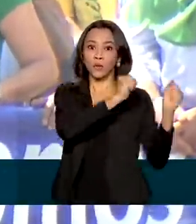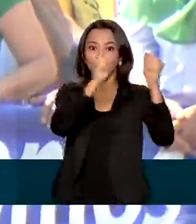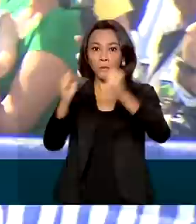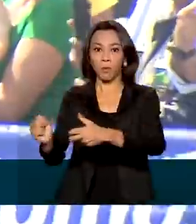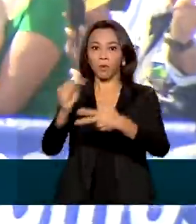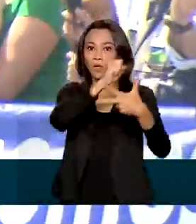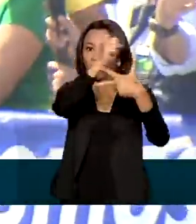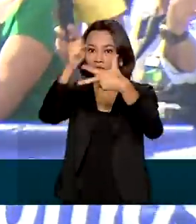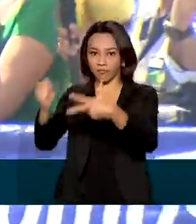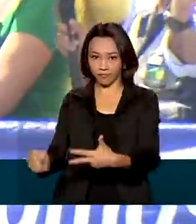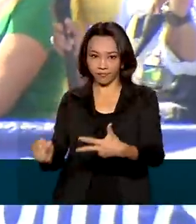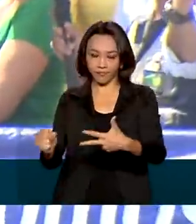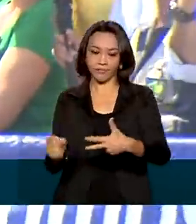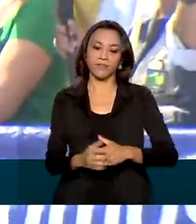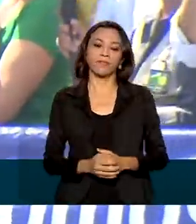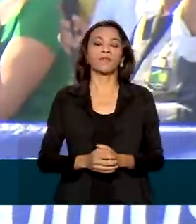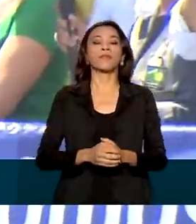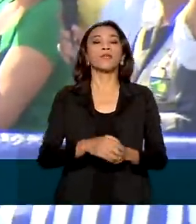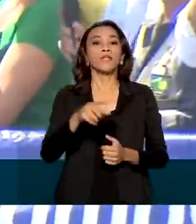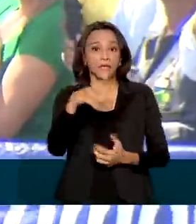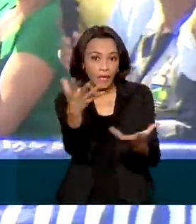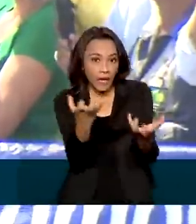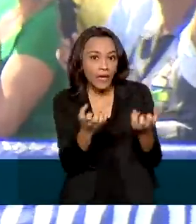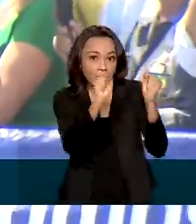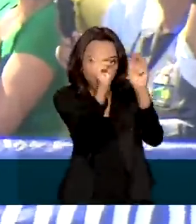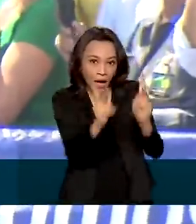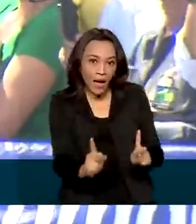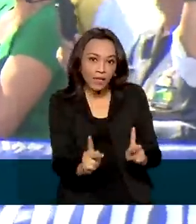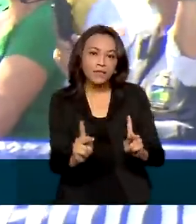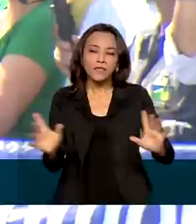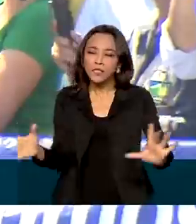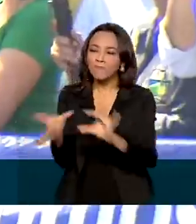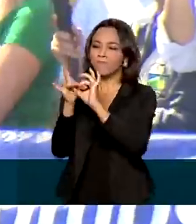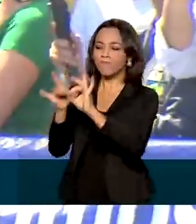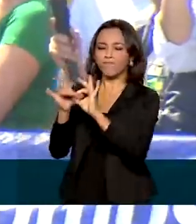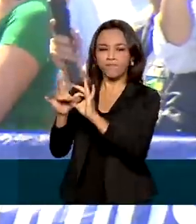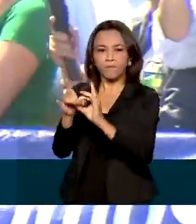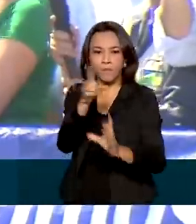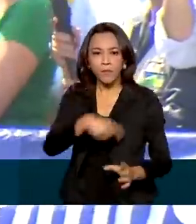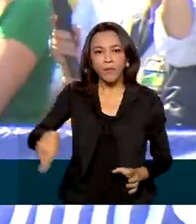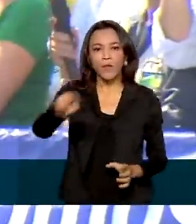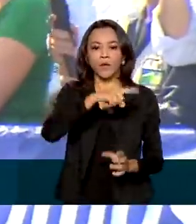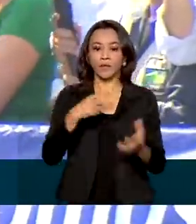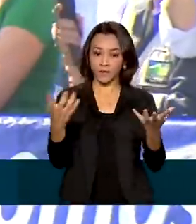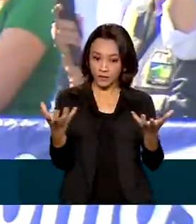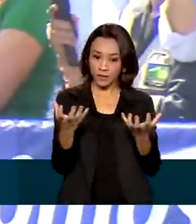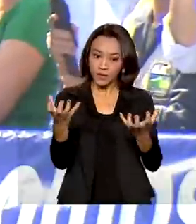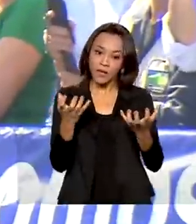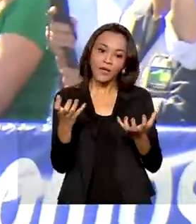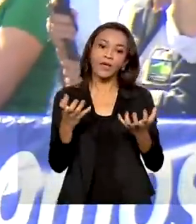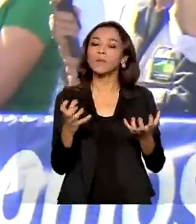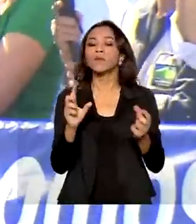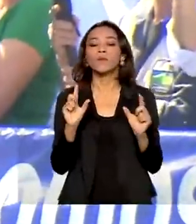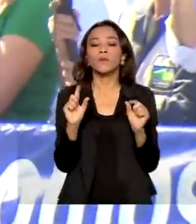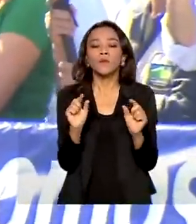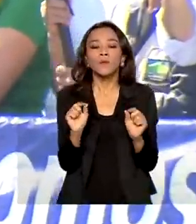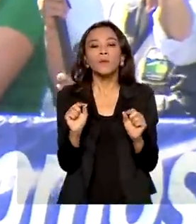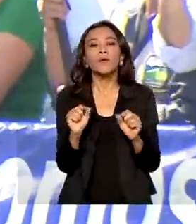república. Se queremos a paz e a harmonia, devemos cruzar a nossa